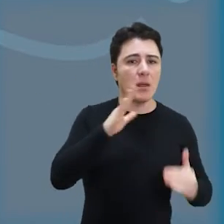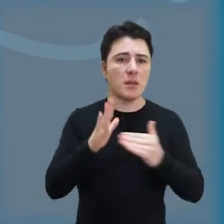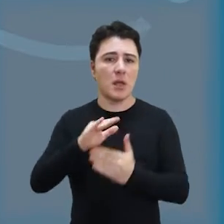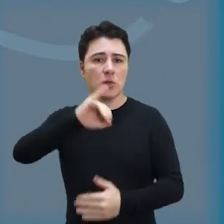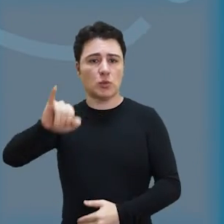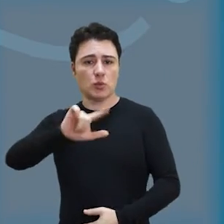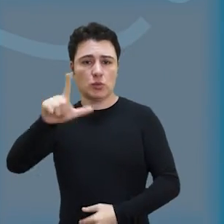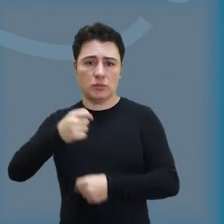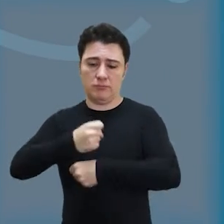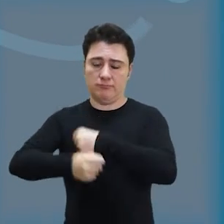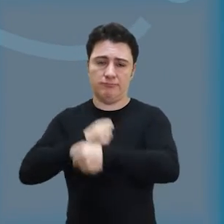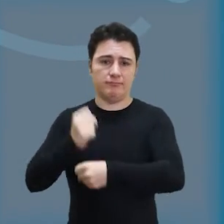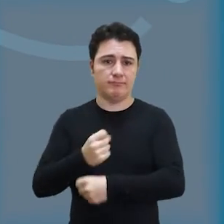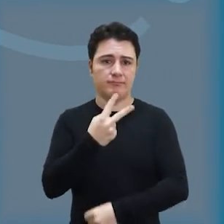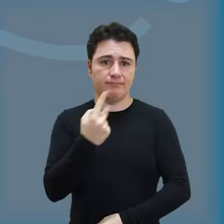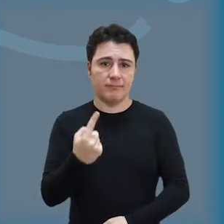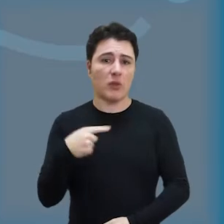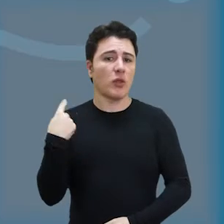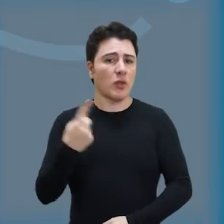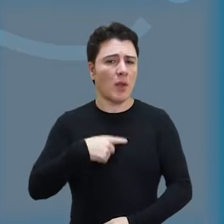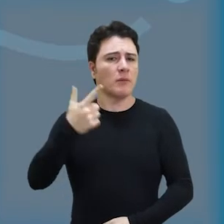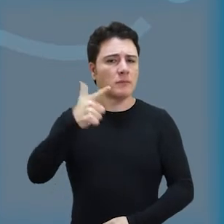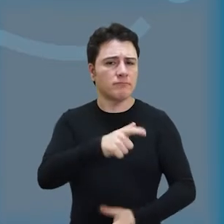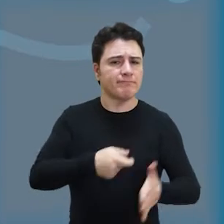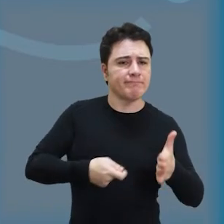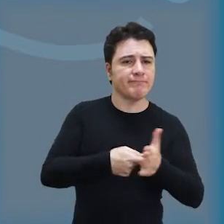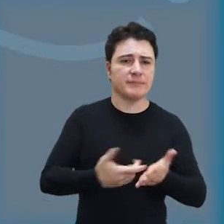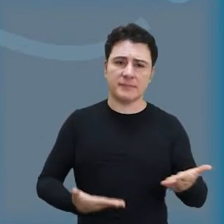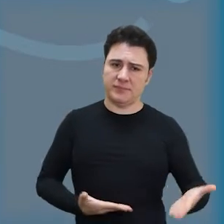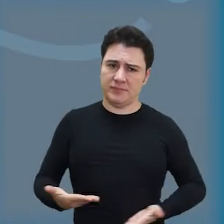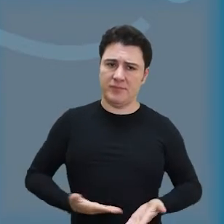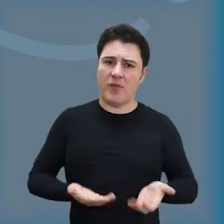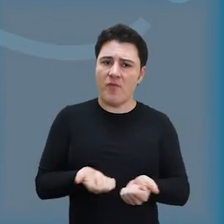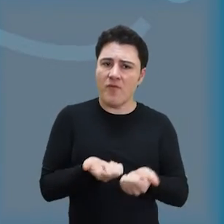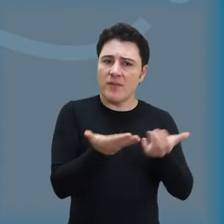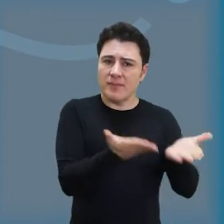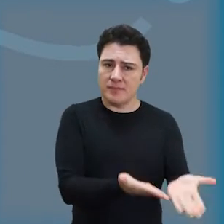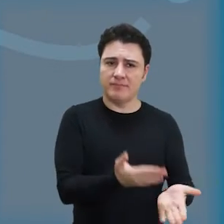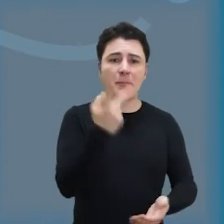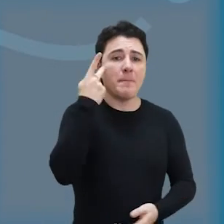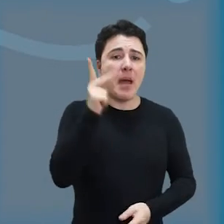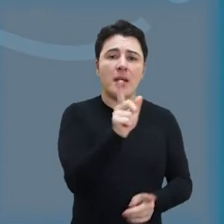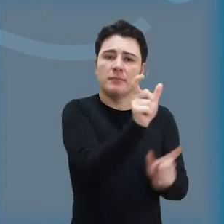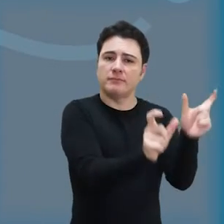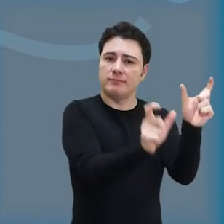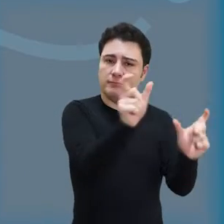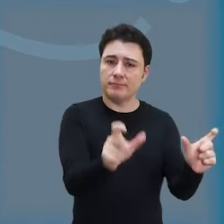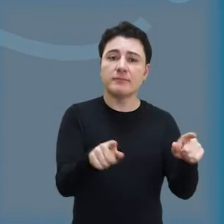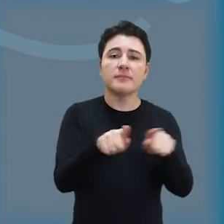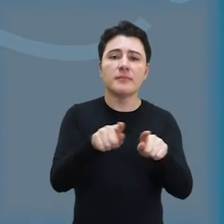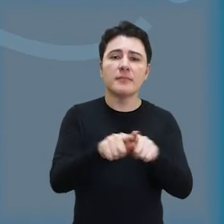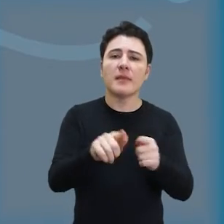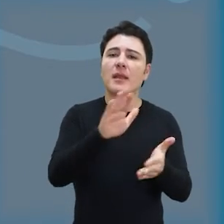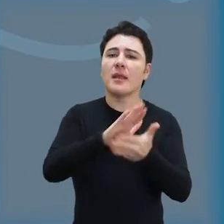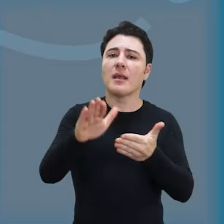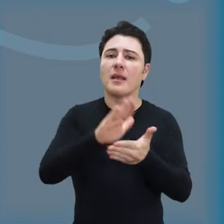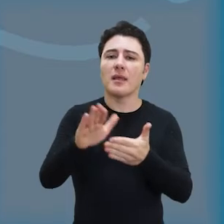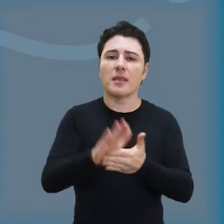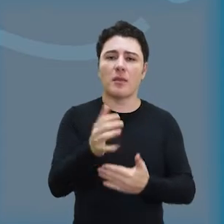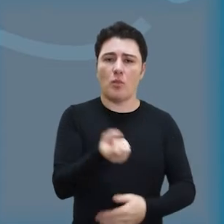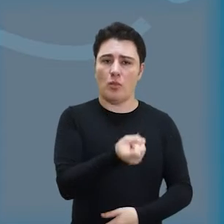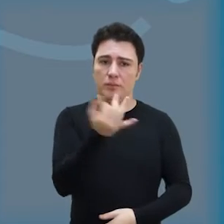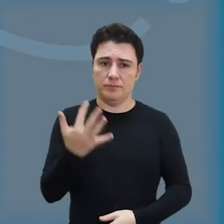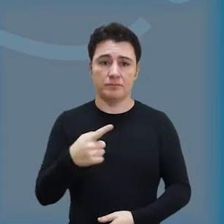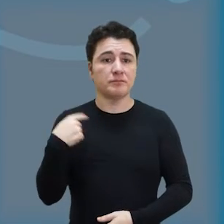2021, continuamos questionando sobre os serviços que foram prestados a estes pacientes e o custo de cada